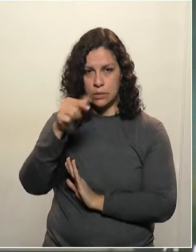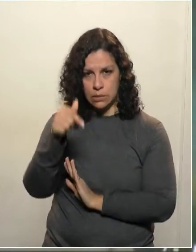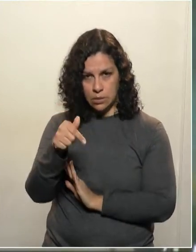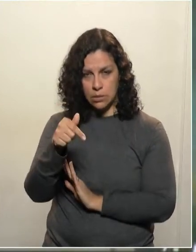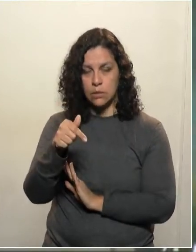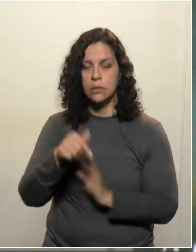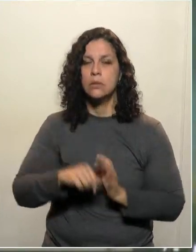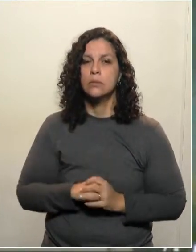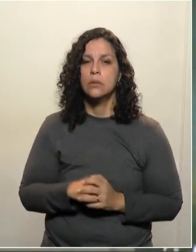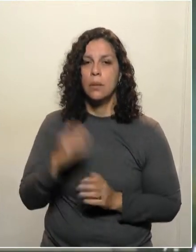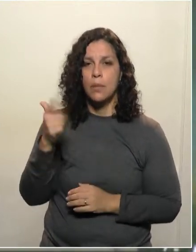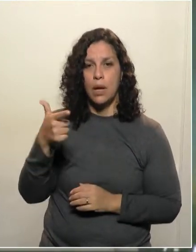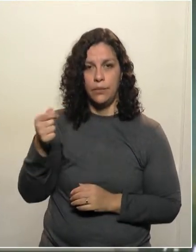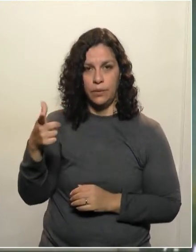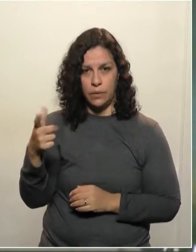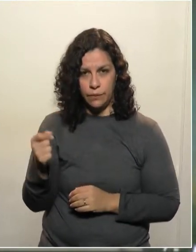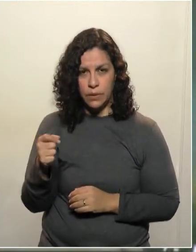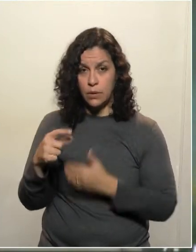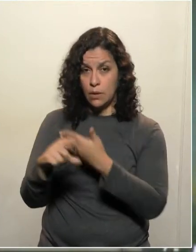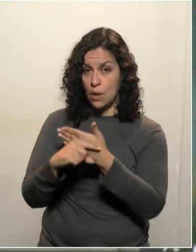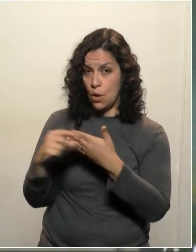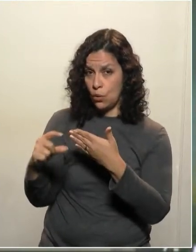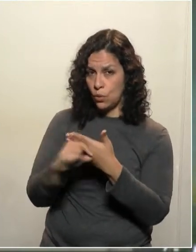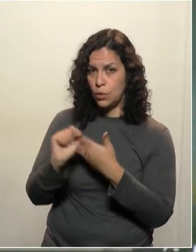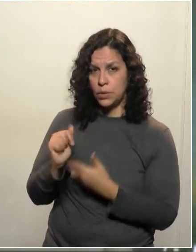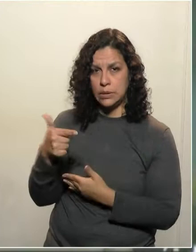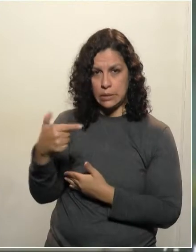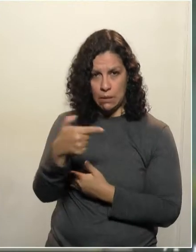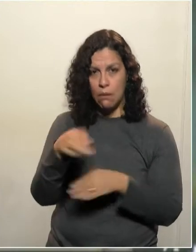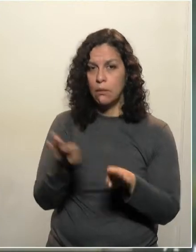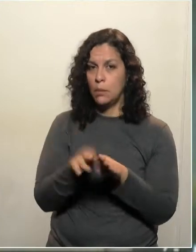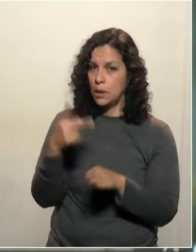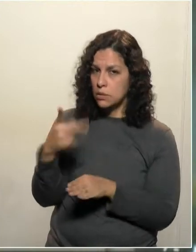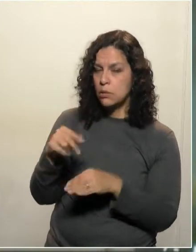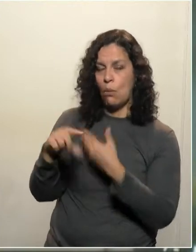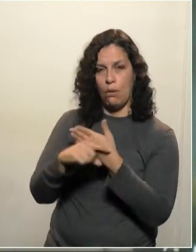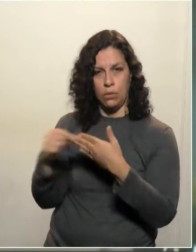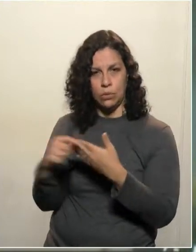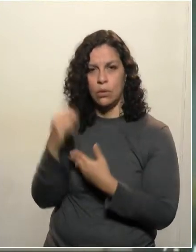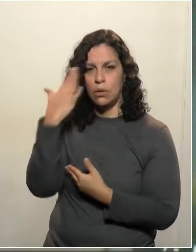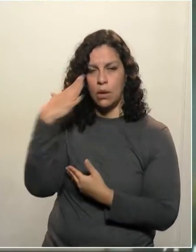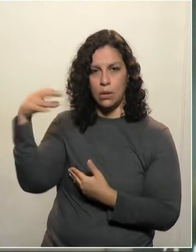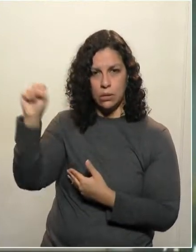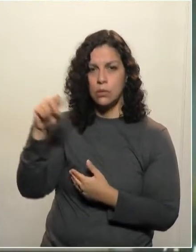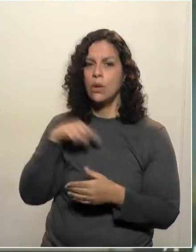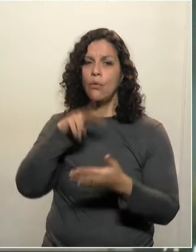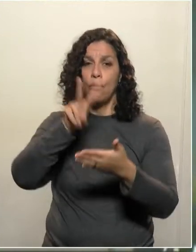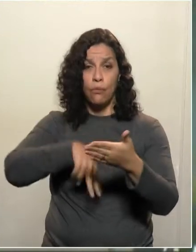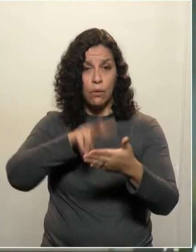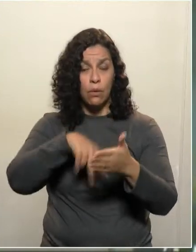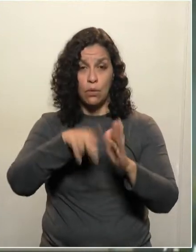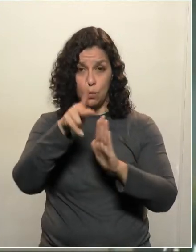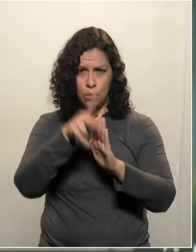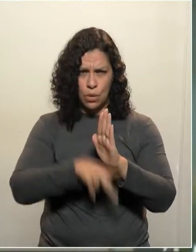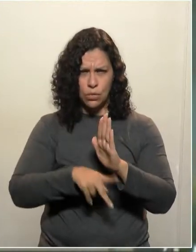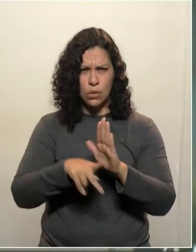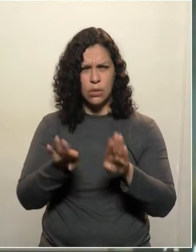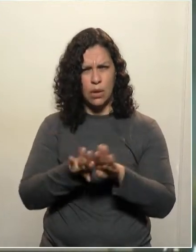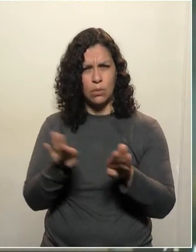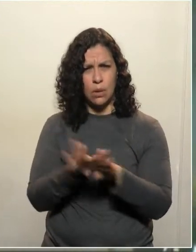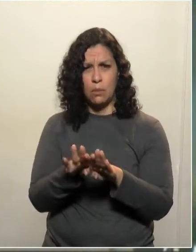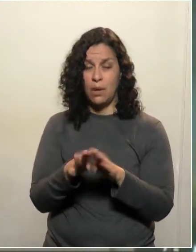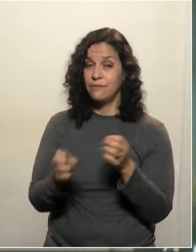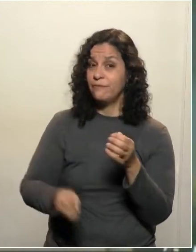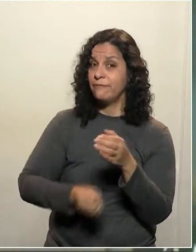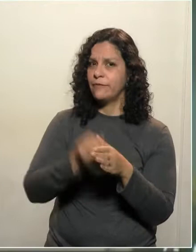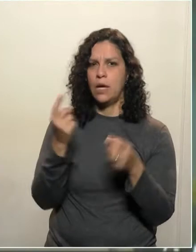-2020, que é da autoria do deputado Guerra e do deputado Traiano, eu fui ler o projeto e eu fiquei com várias